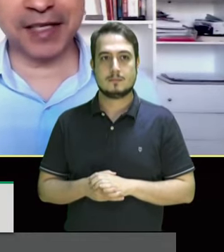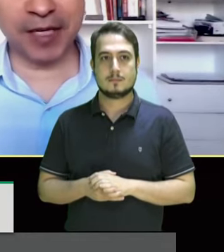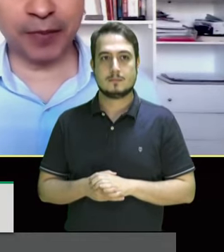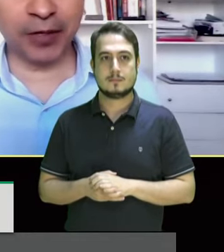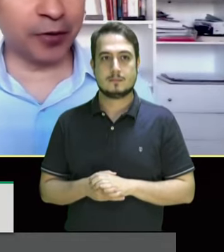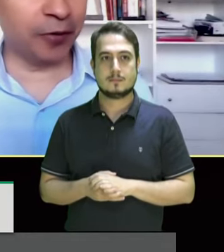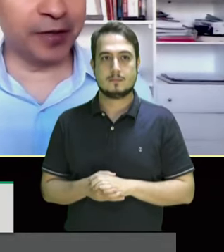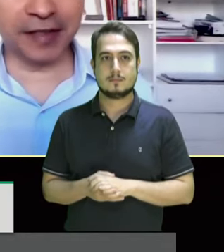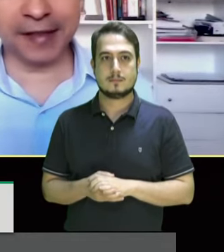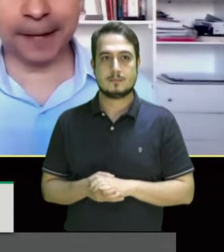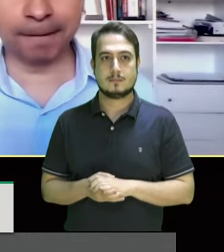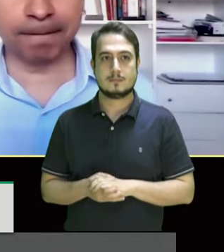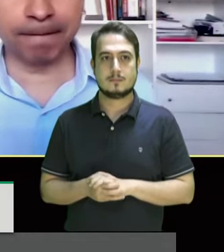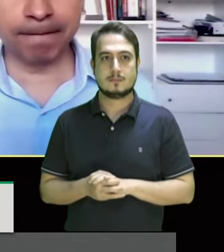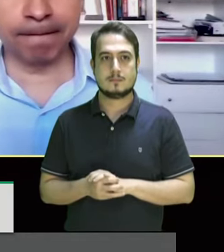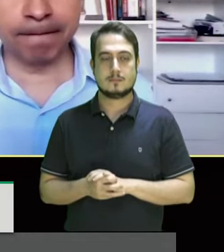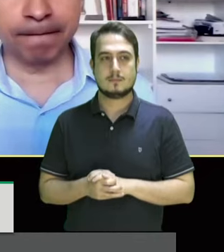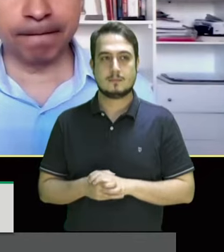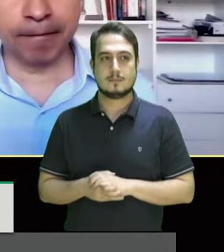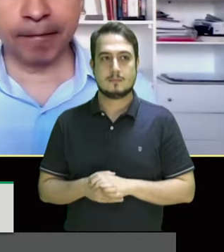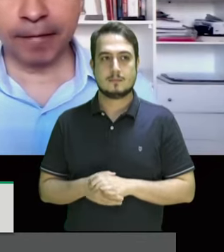com certeza mas pode concluir se quiser